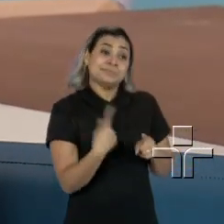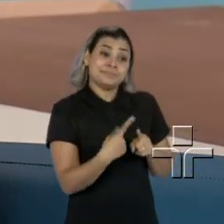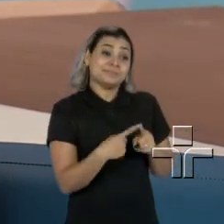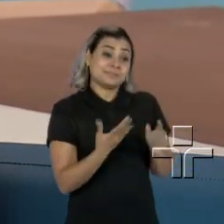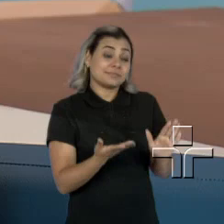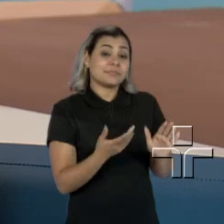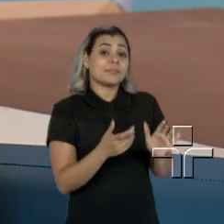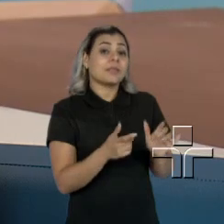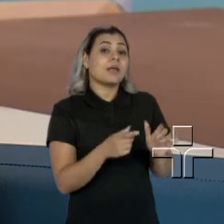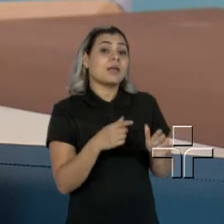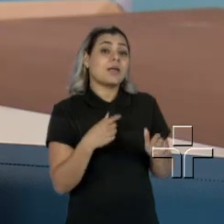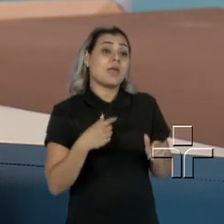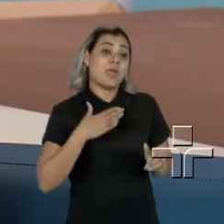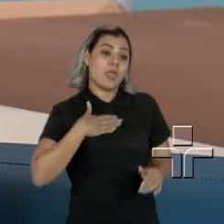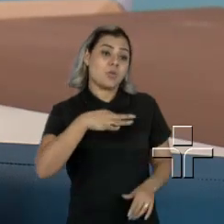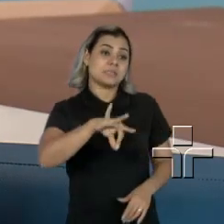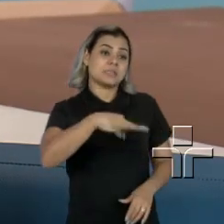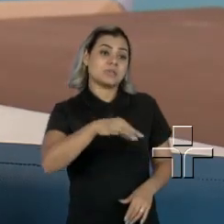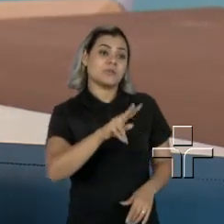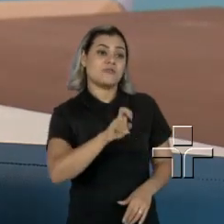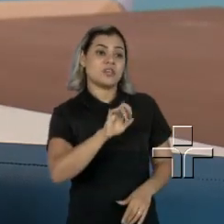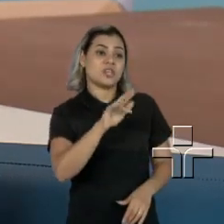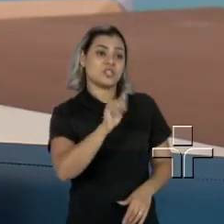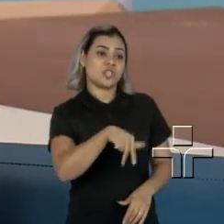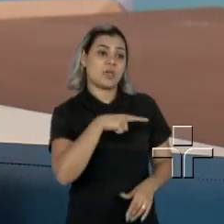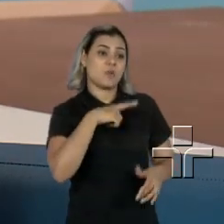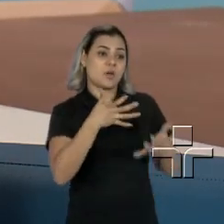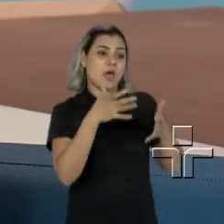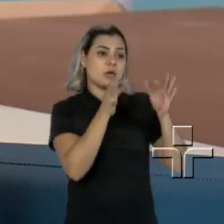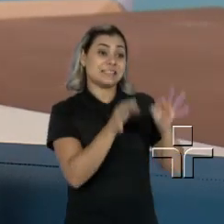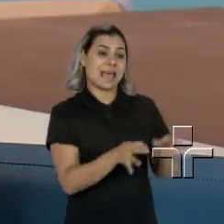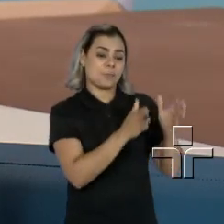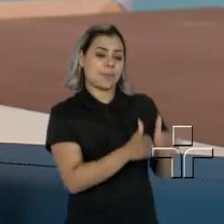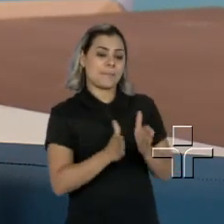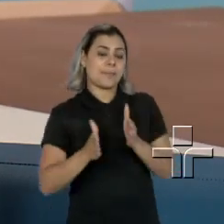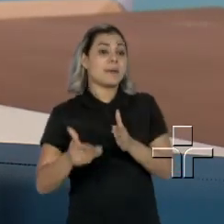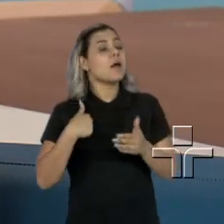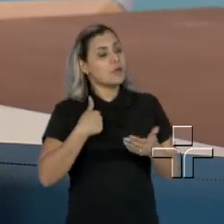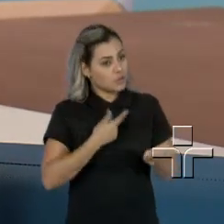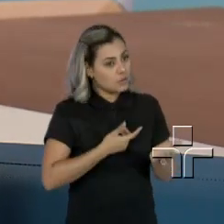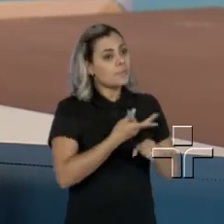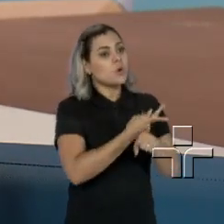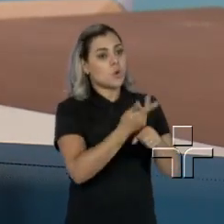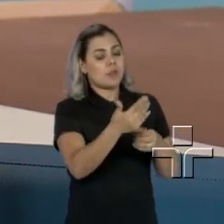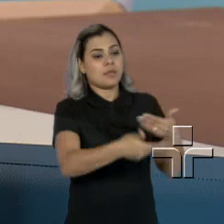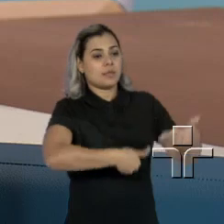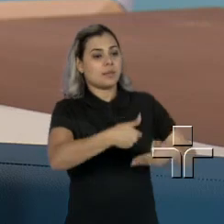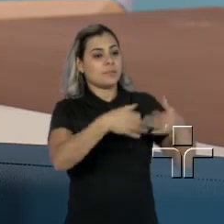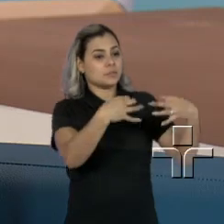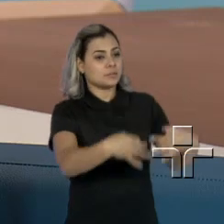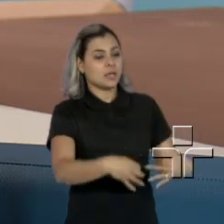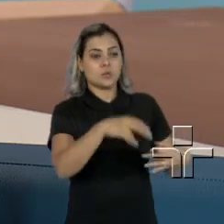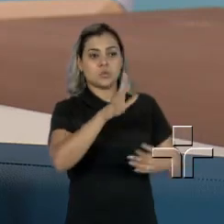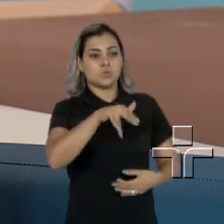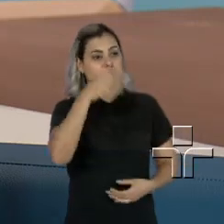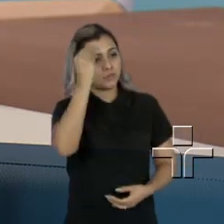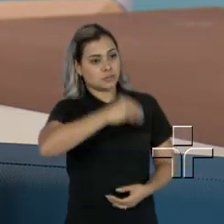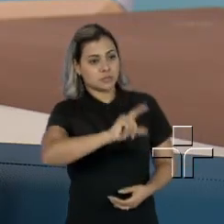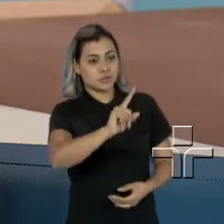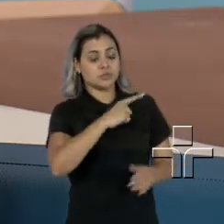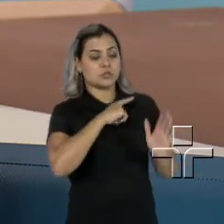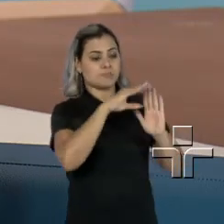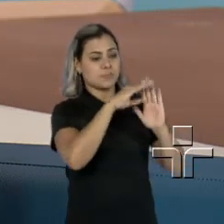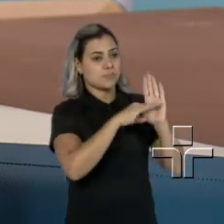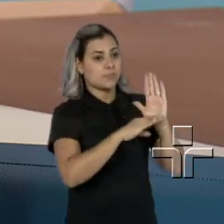toda virginiana quer fazer tudo certinho. Eu fui realmente atrás do tratamento certo, nunca desisti, cumpri a